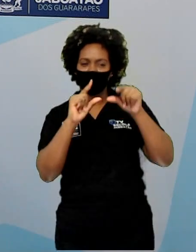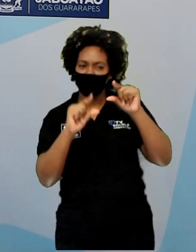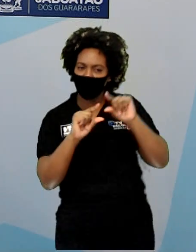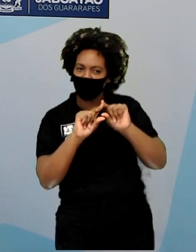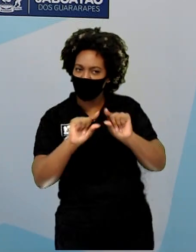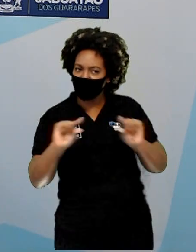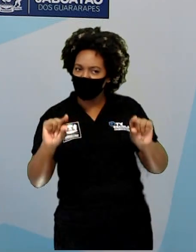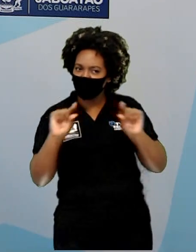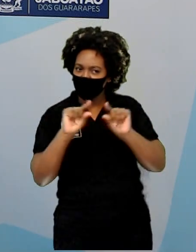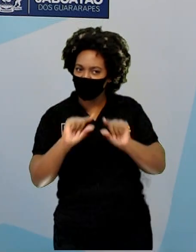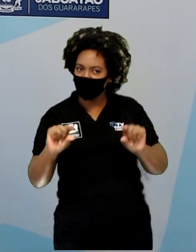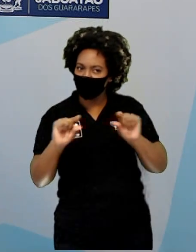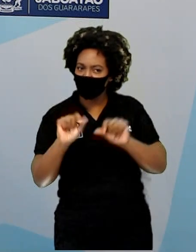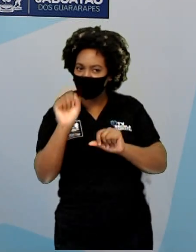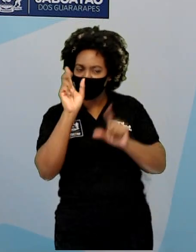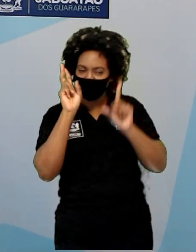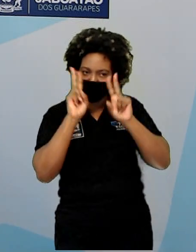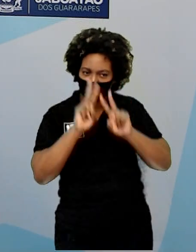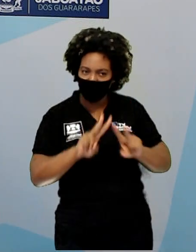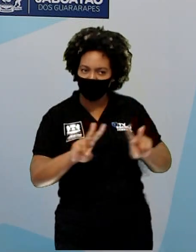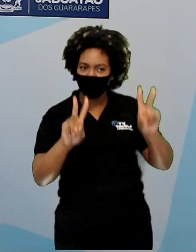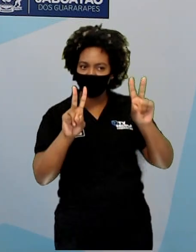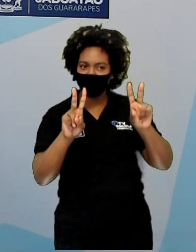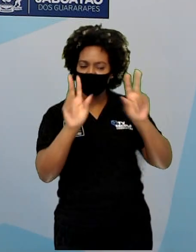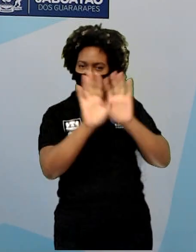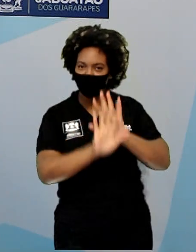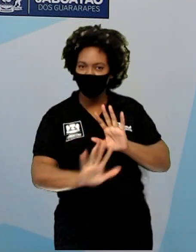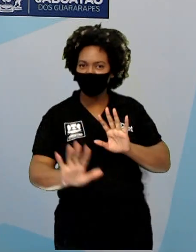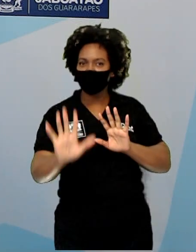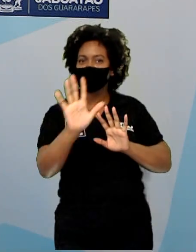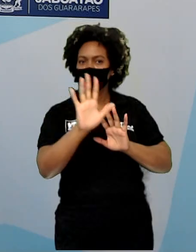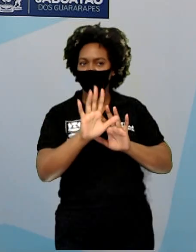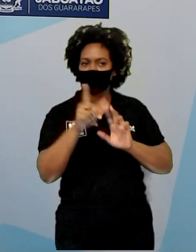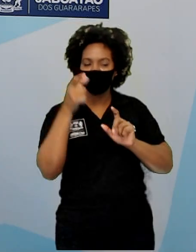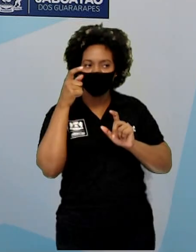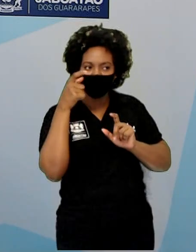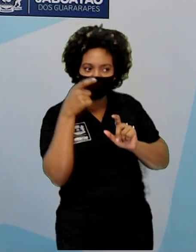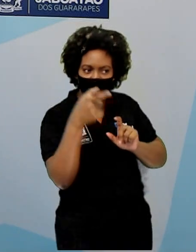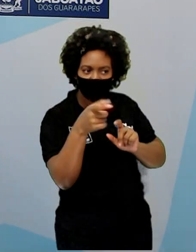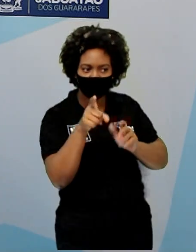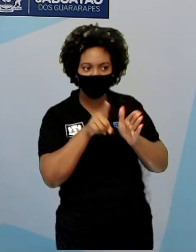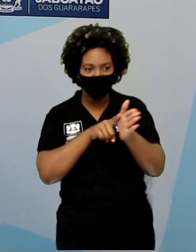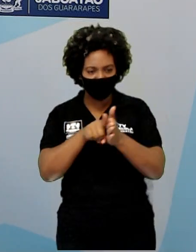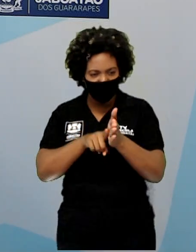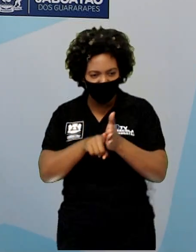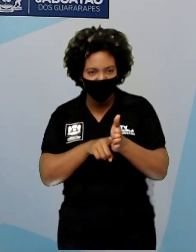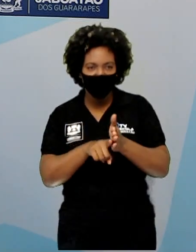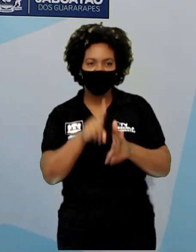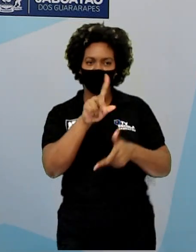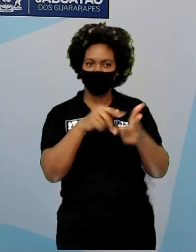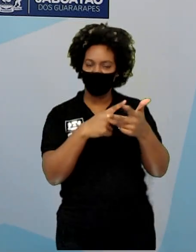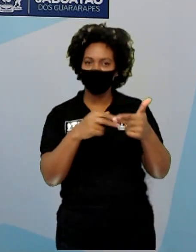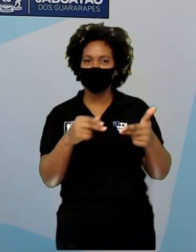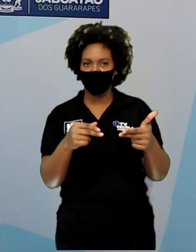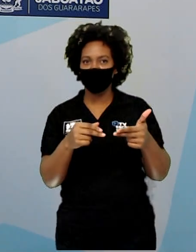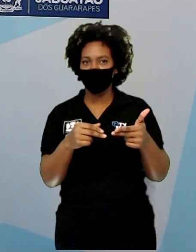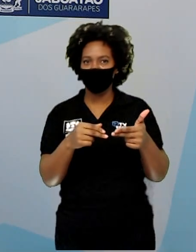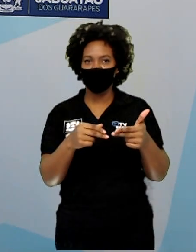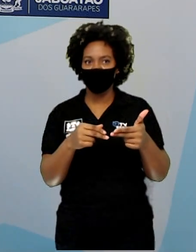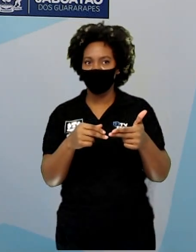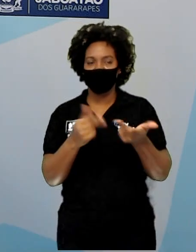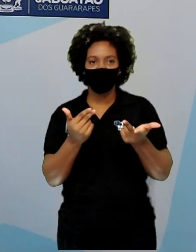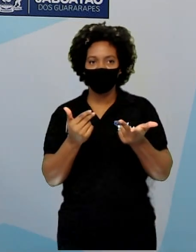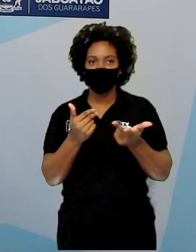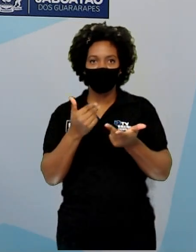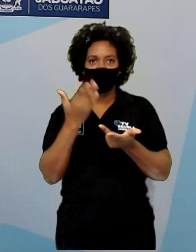produto para lhe chamar atenção, para que você possa pesquisar depois. Às vezes você olha o produto, você nem sabia que aquele produto existia.